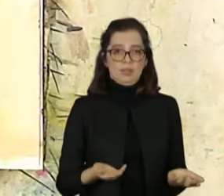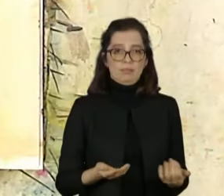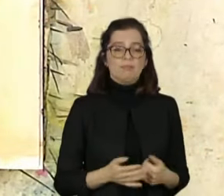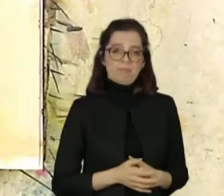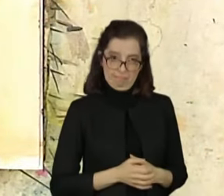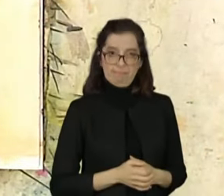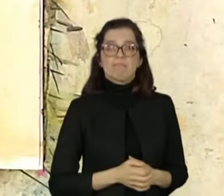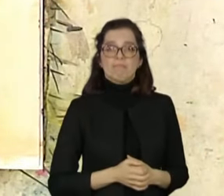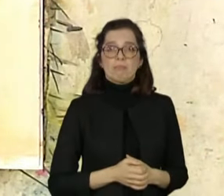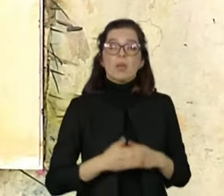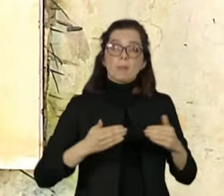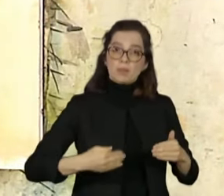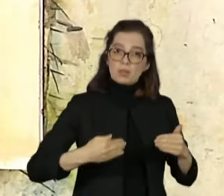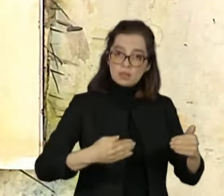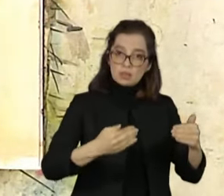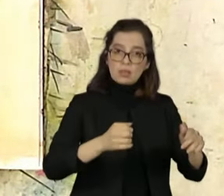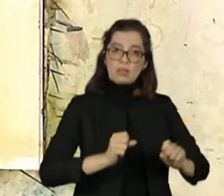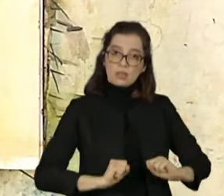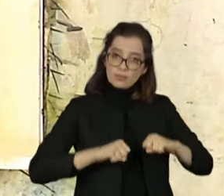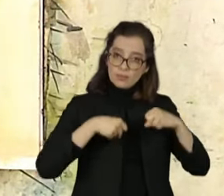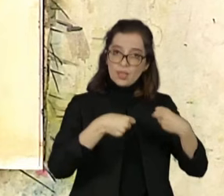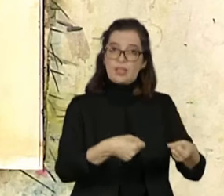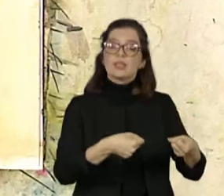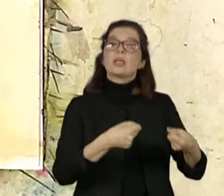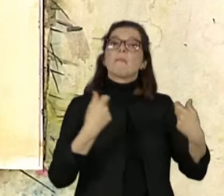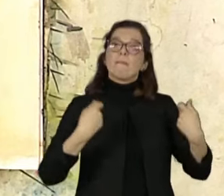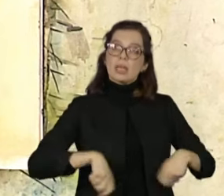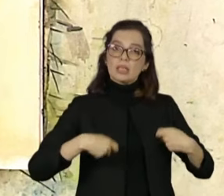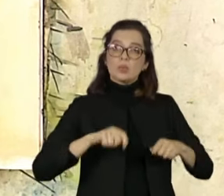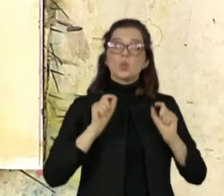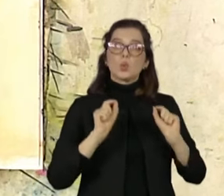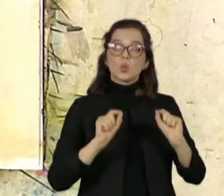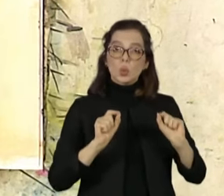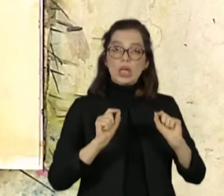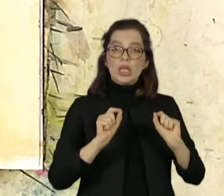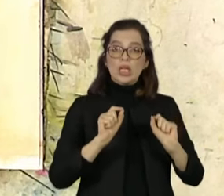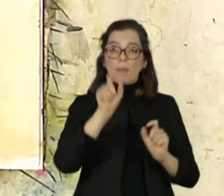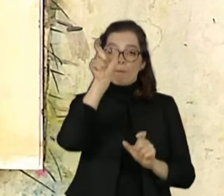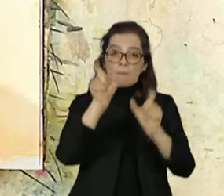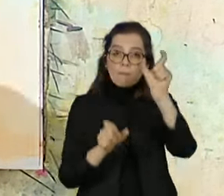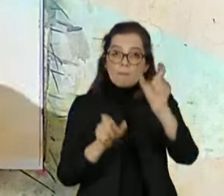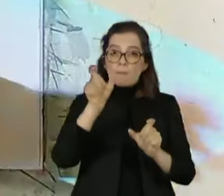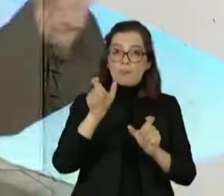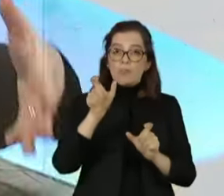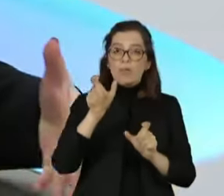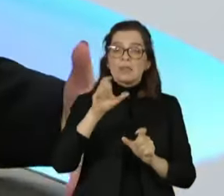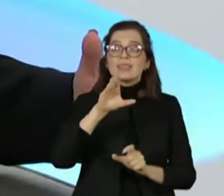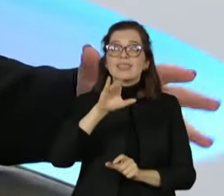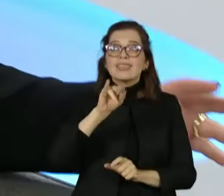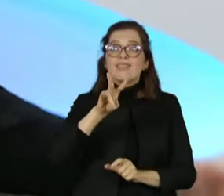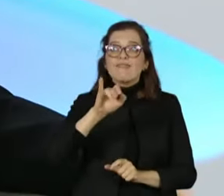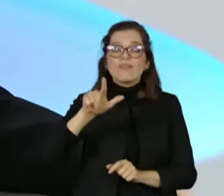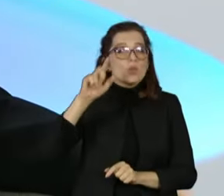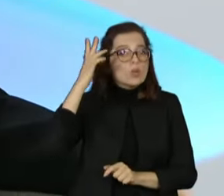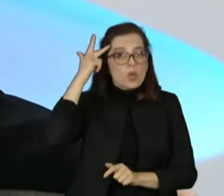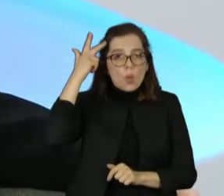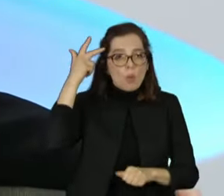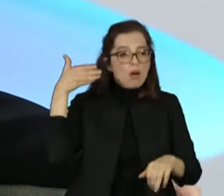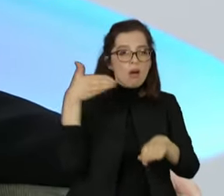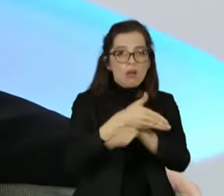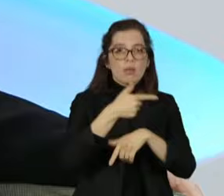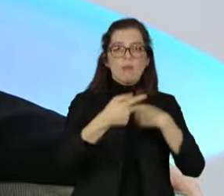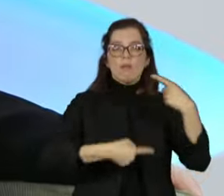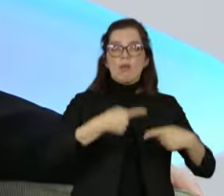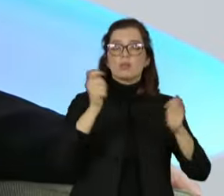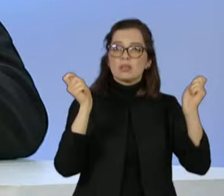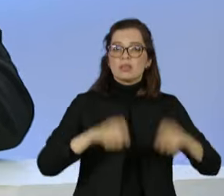militar da reserva é um civil, então nada impede que alguém que esteja na reserva possa ocupar um Ministério da Defesa, mas sim um civil.